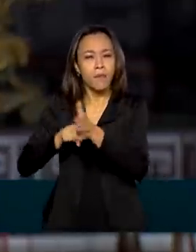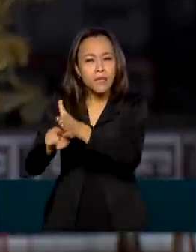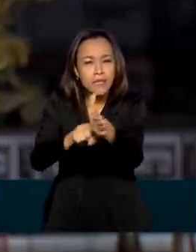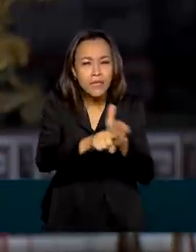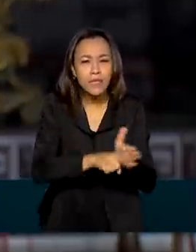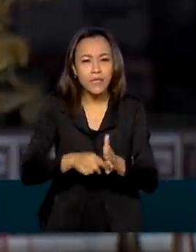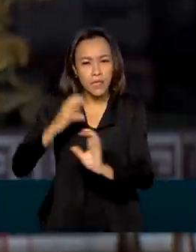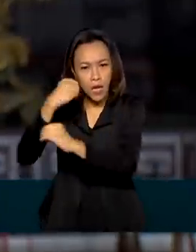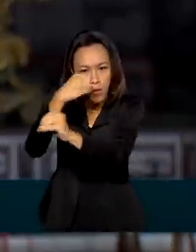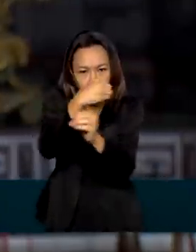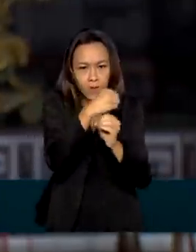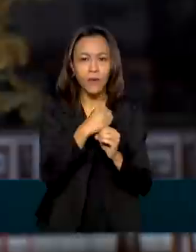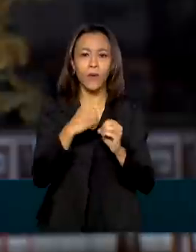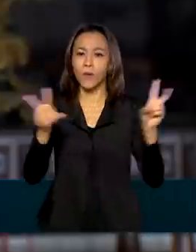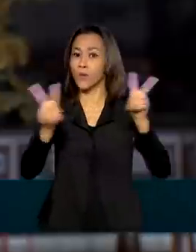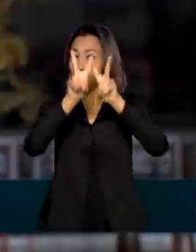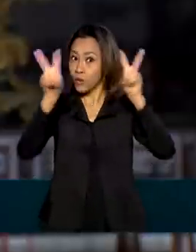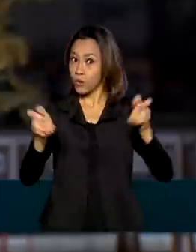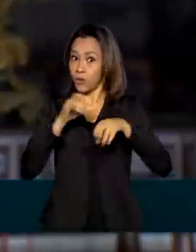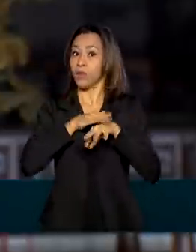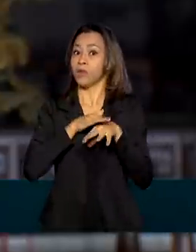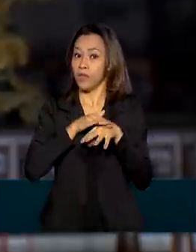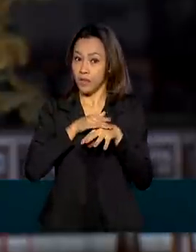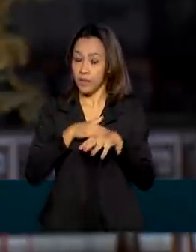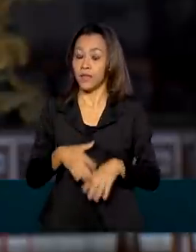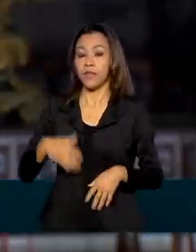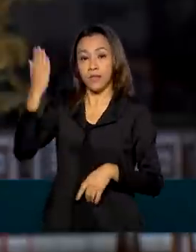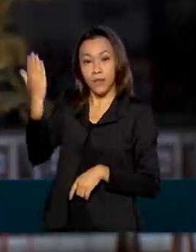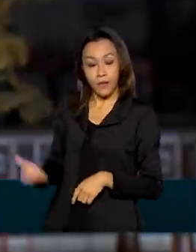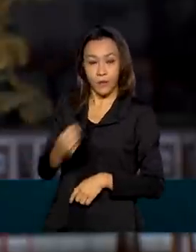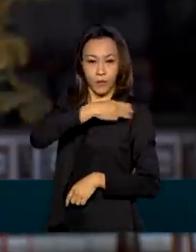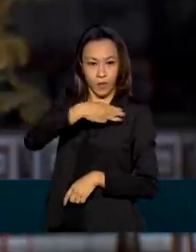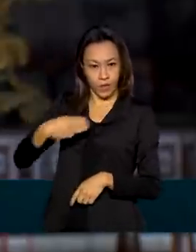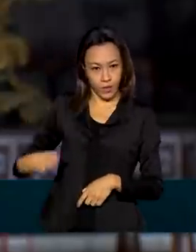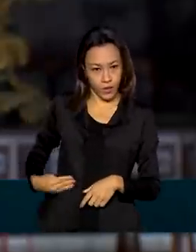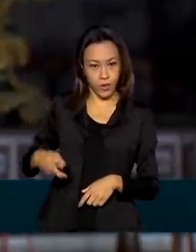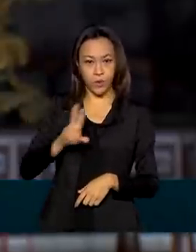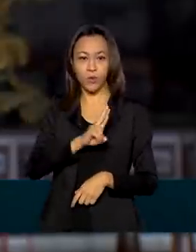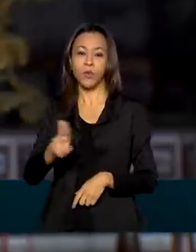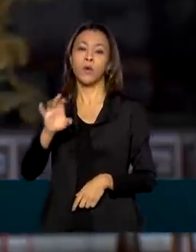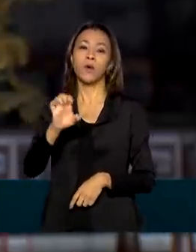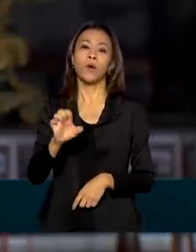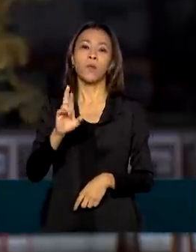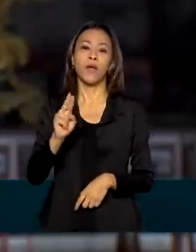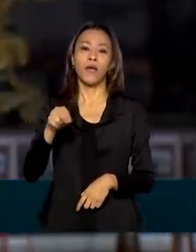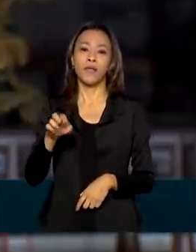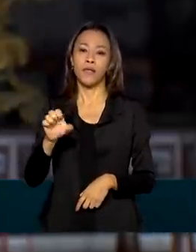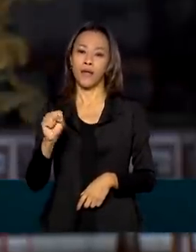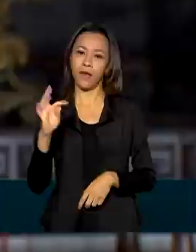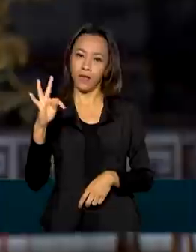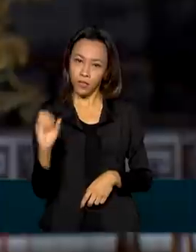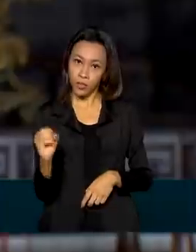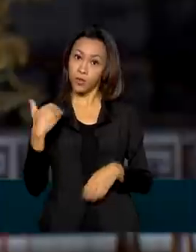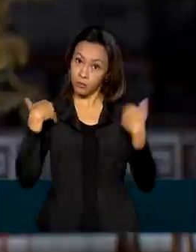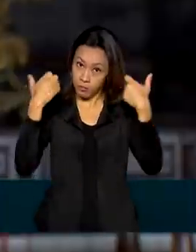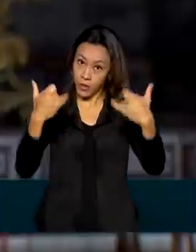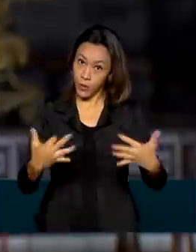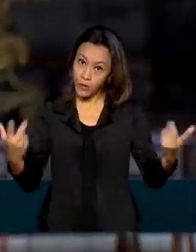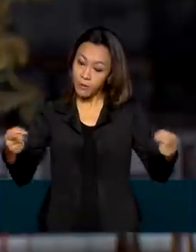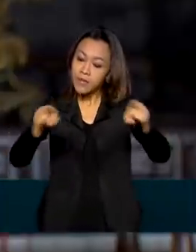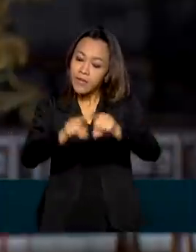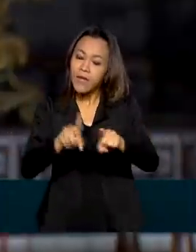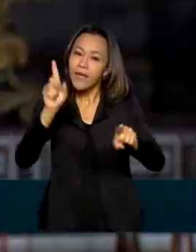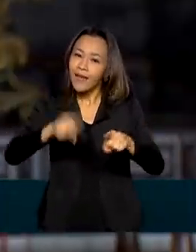especialistas nos estudos sobre a doença. O ministro das Relações Exteriores, Ernesto Araújo, comentou aí essa parceria, segundo ele,